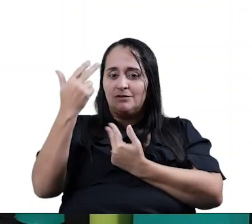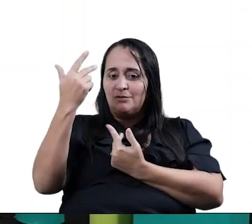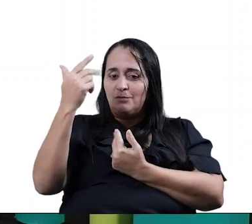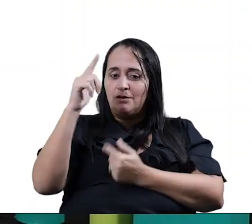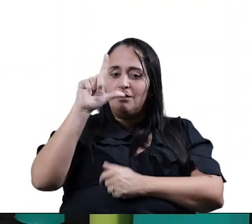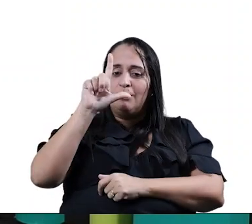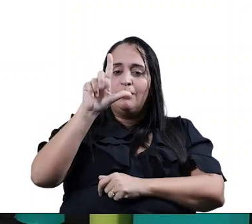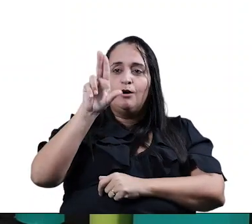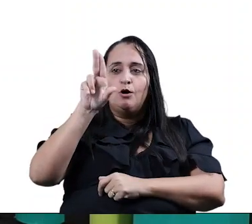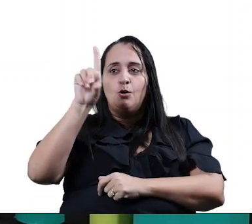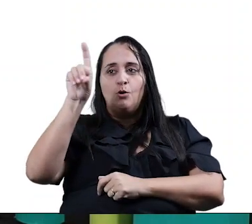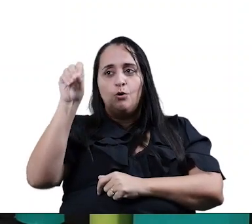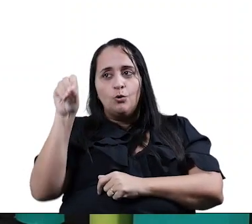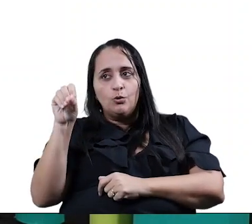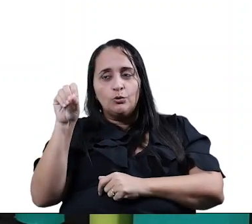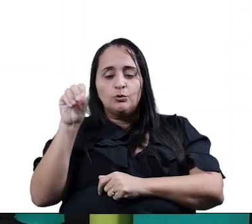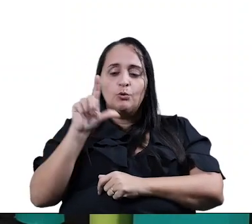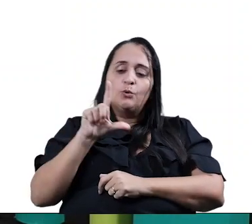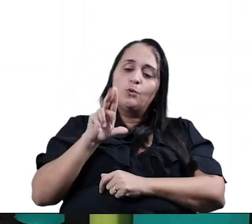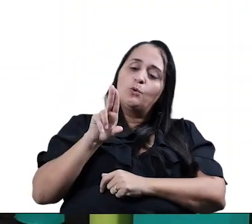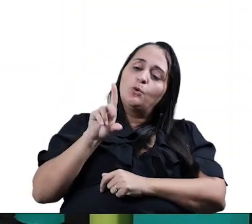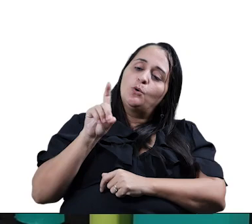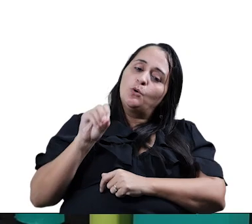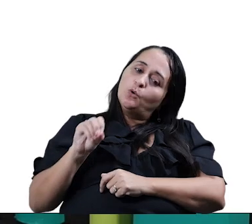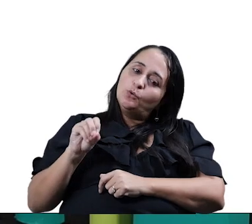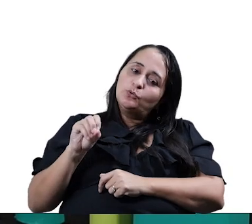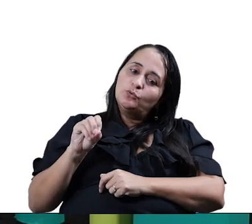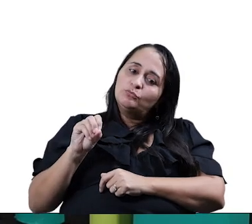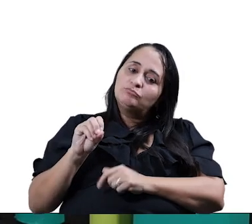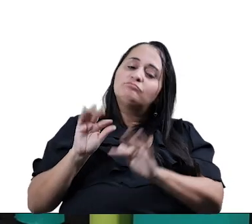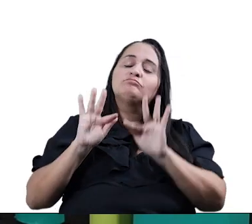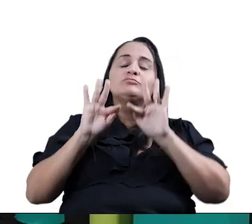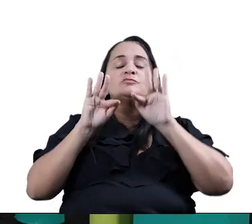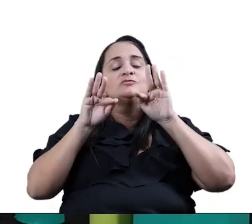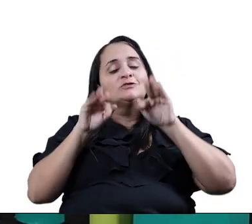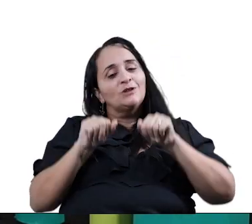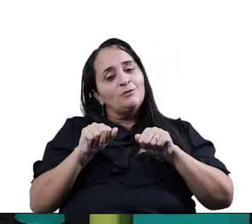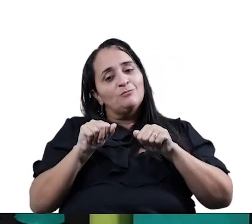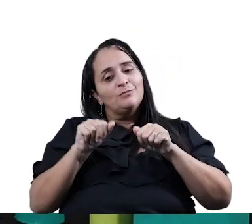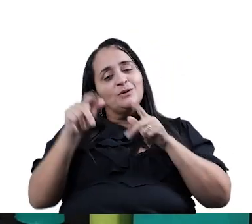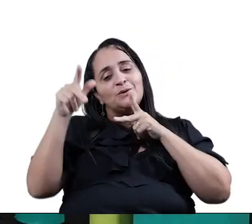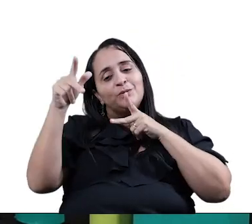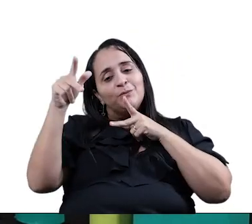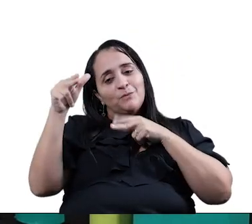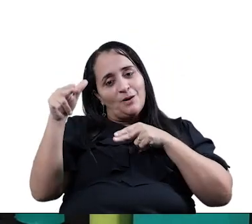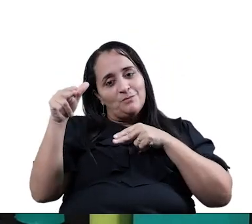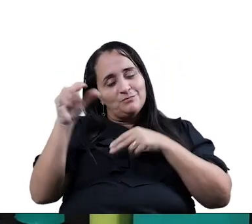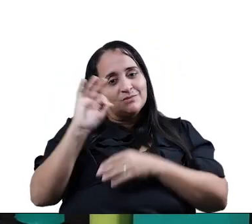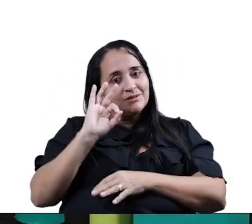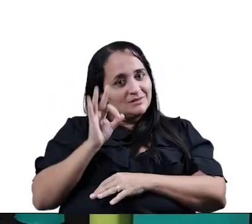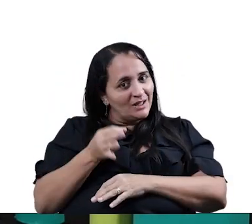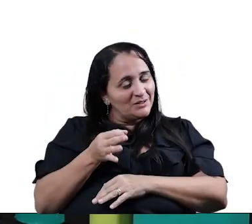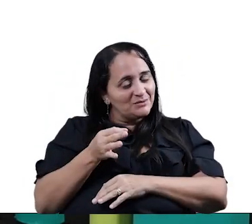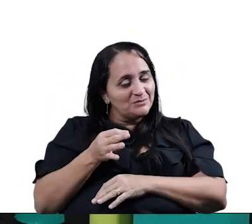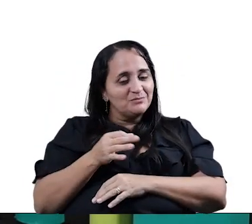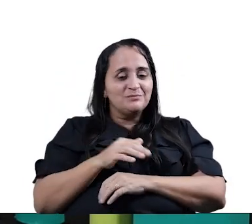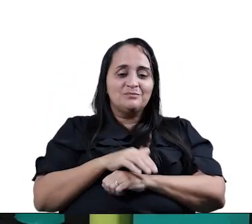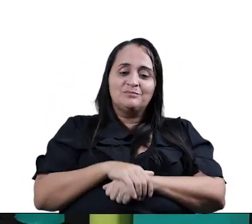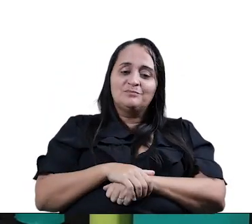Veludo E peludo Tem o som final Ludo Igual Certo?